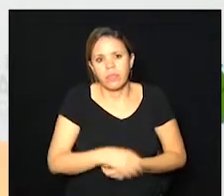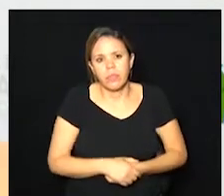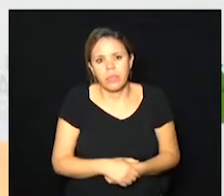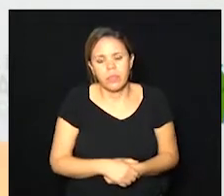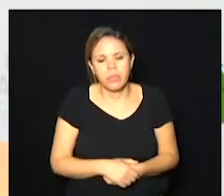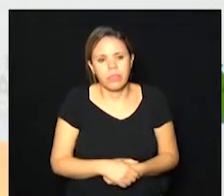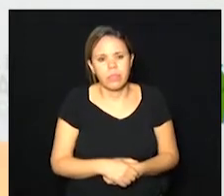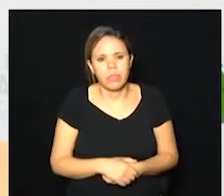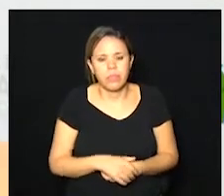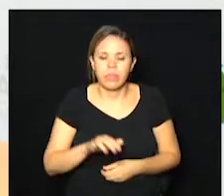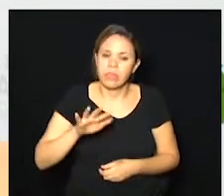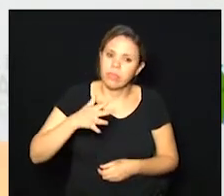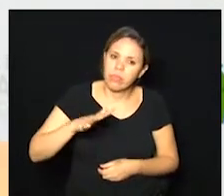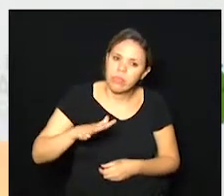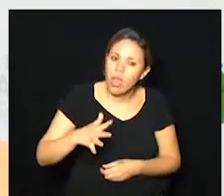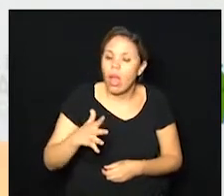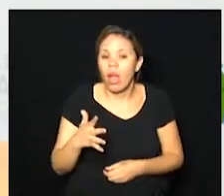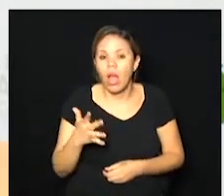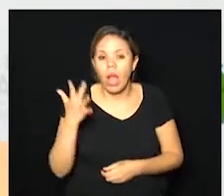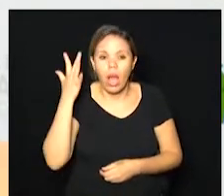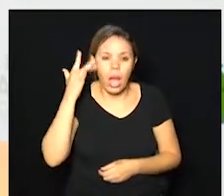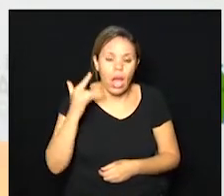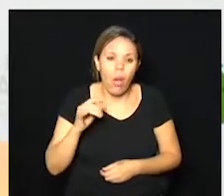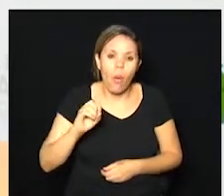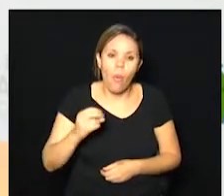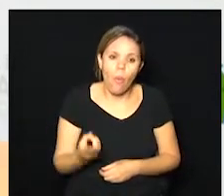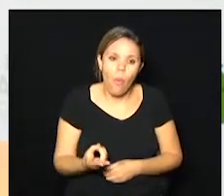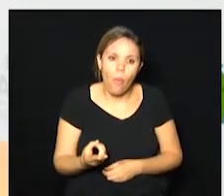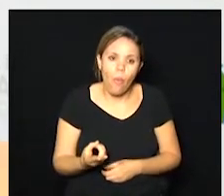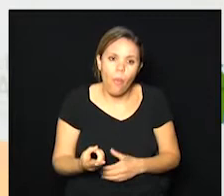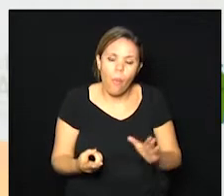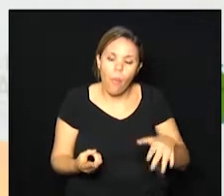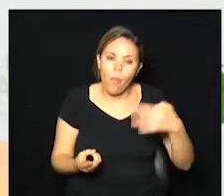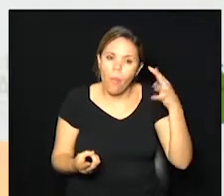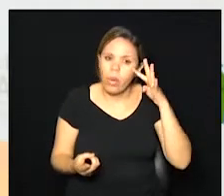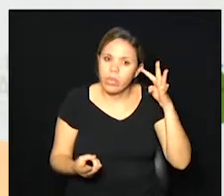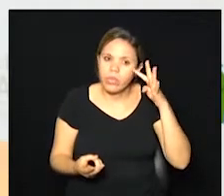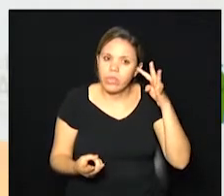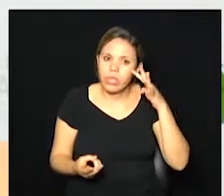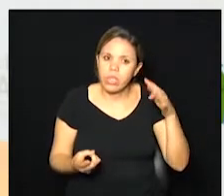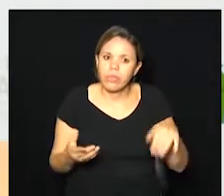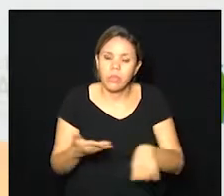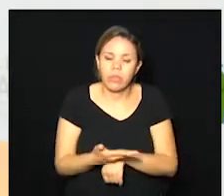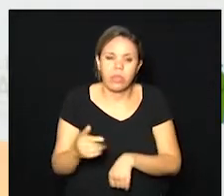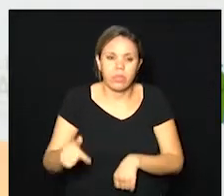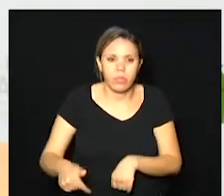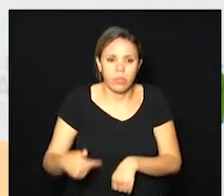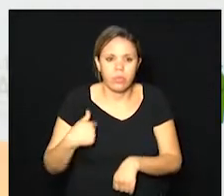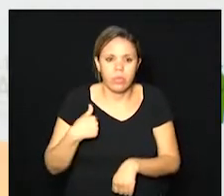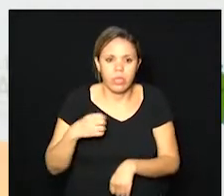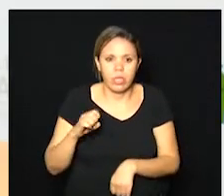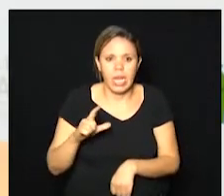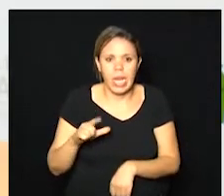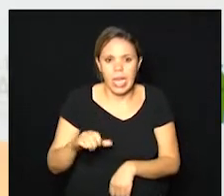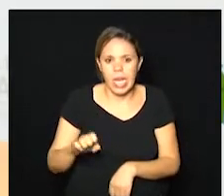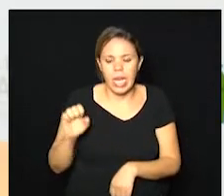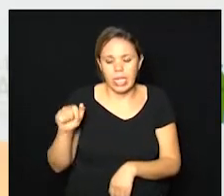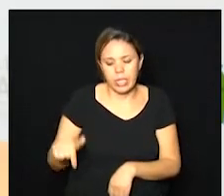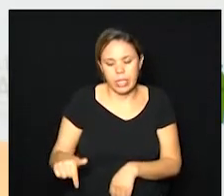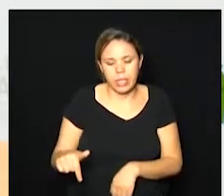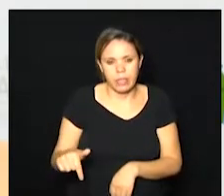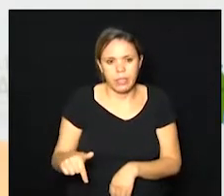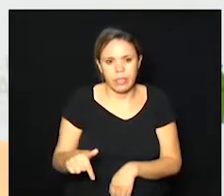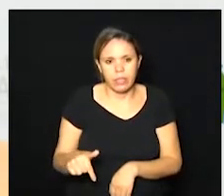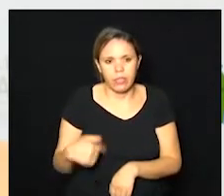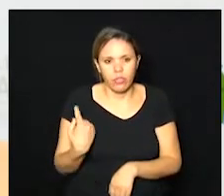olha talvez amanhã ou mais tardar na quarta-feira vai participar comigo a eliane jocelaine aqui do